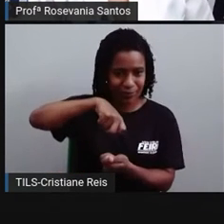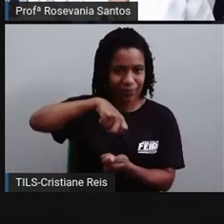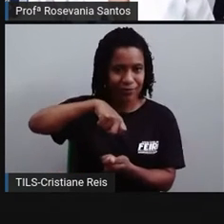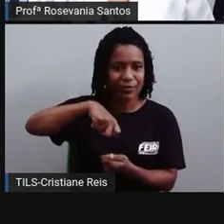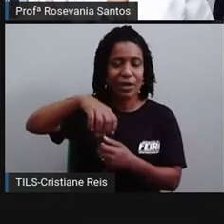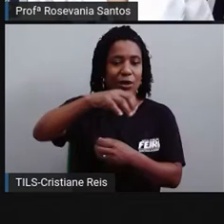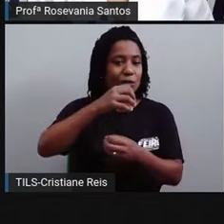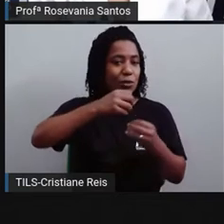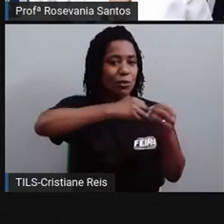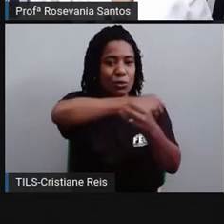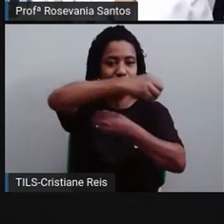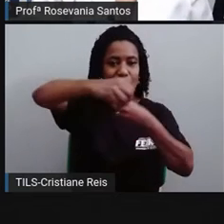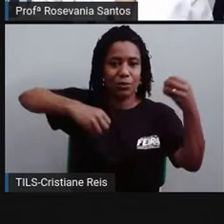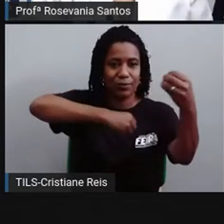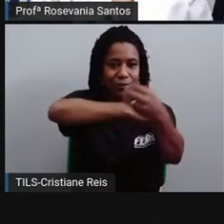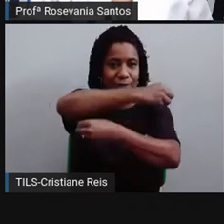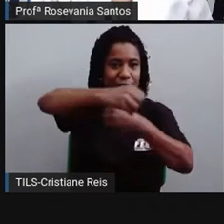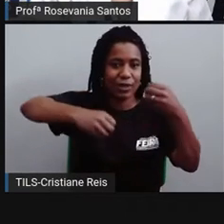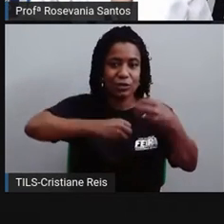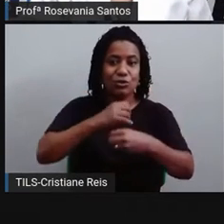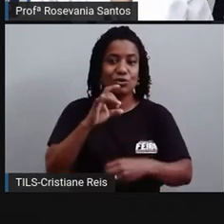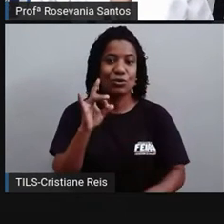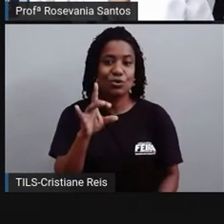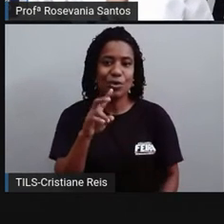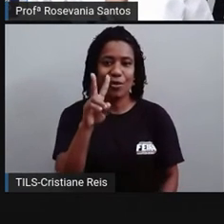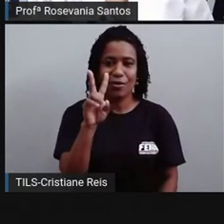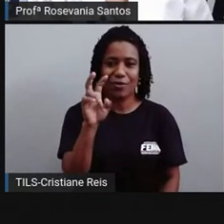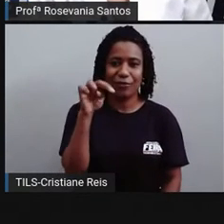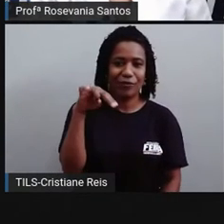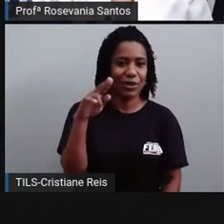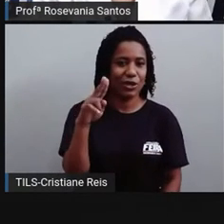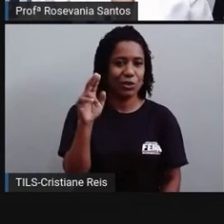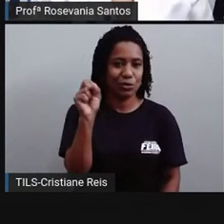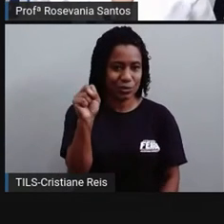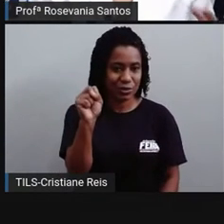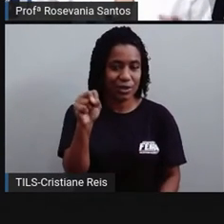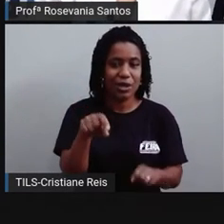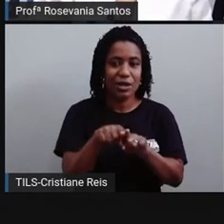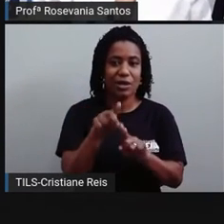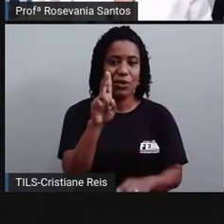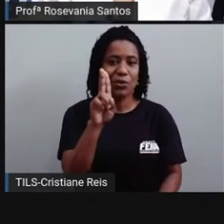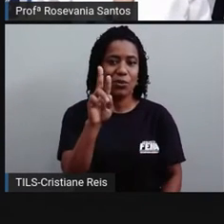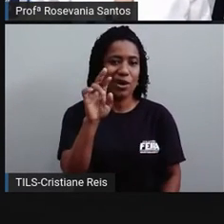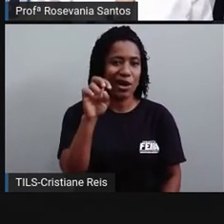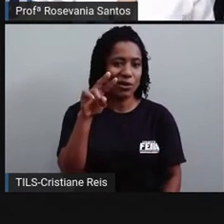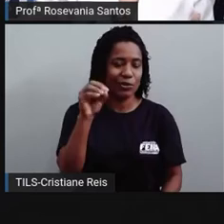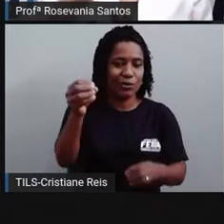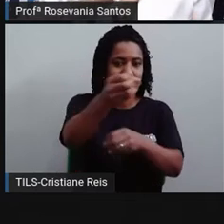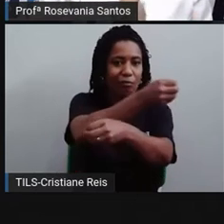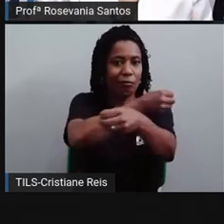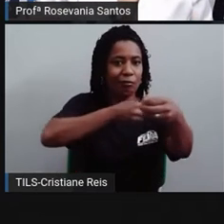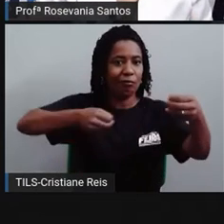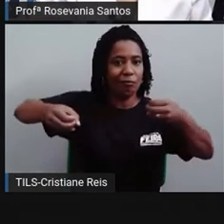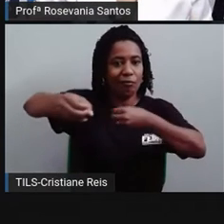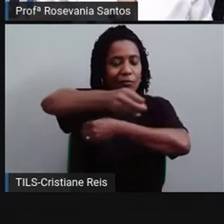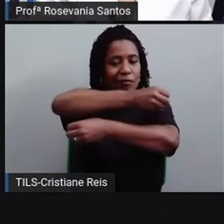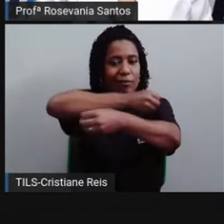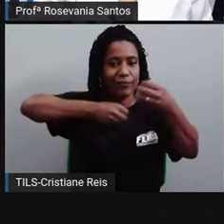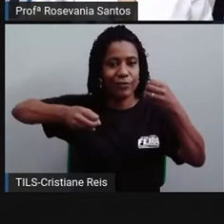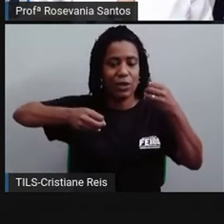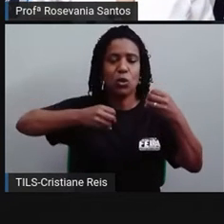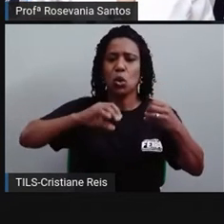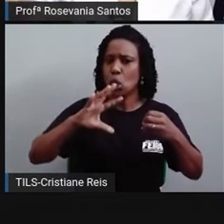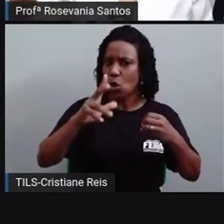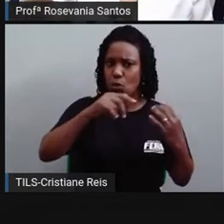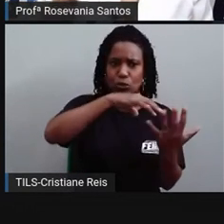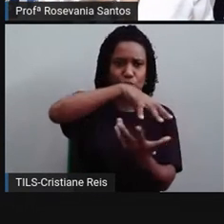né? Exemplo de Urano e de Vênus, que eles giram no sentido horário. O que eu estou dizendo? Todos os outros planetas,